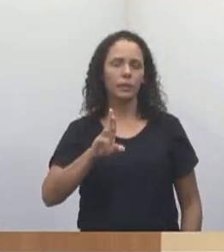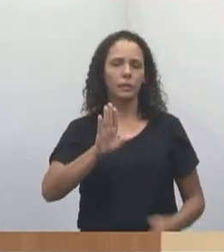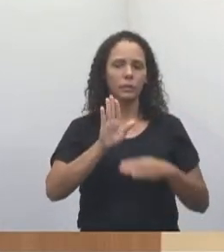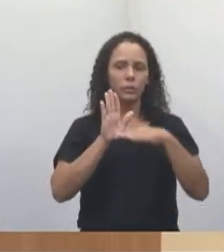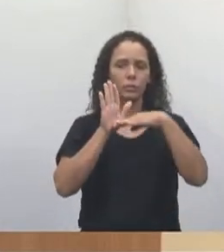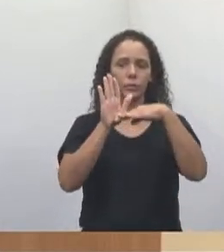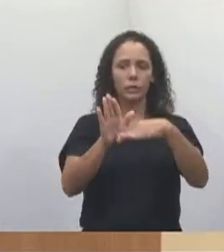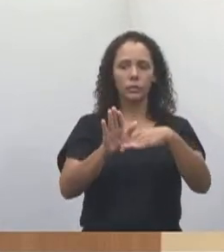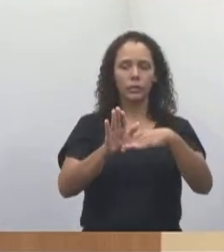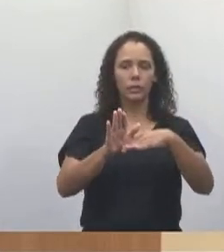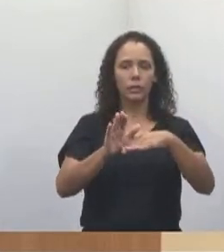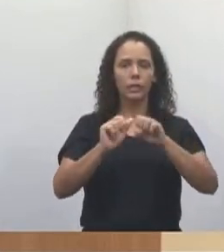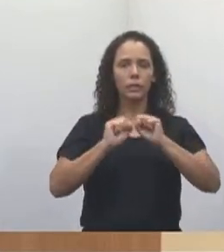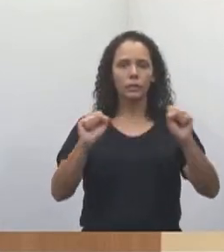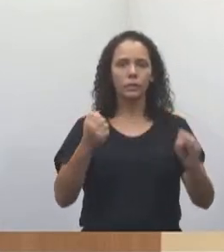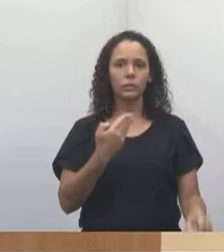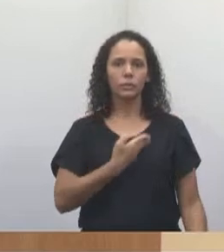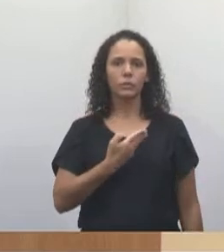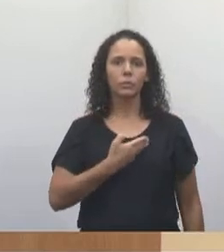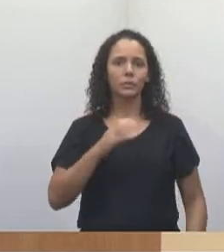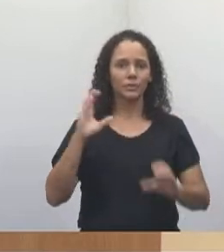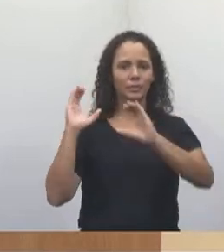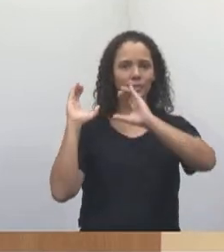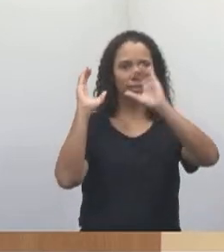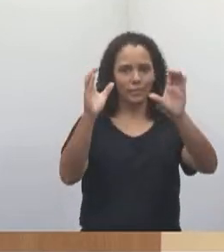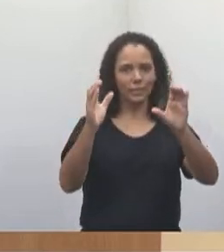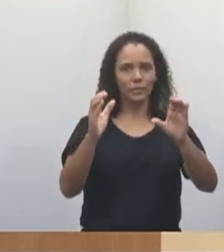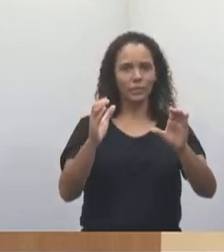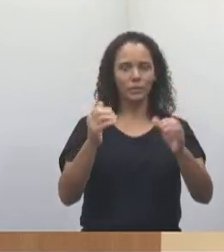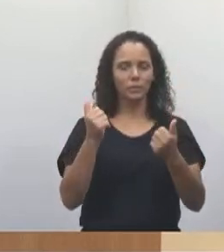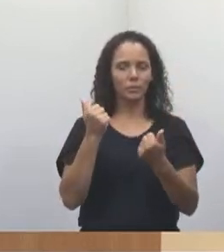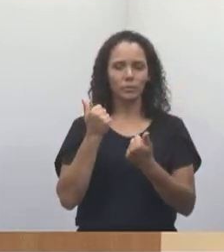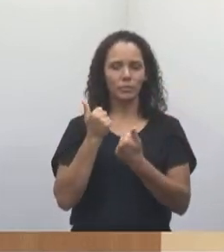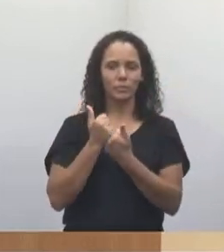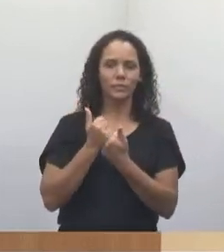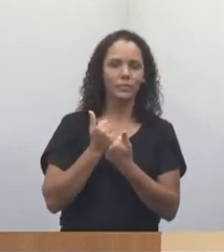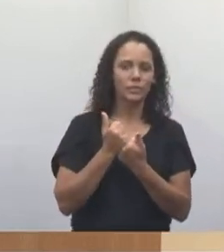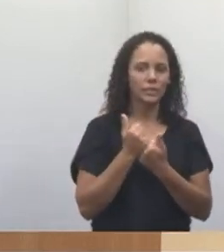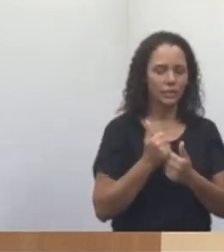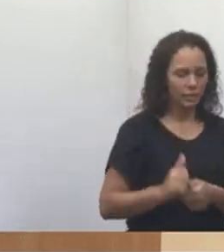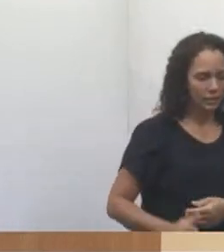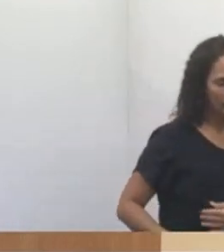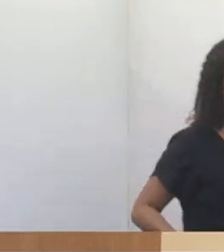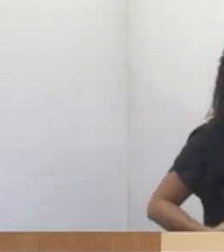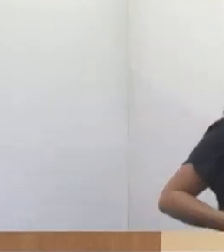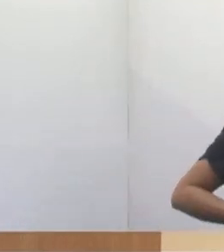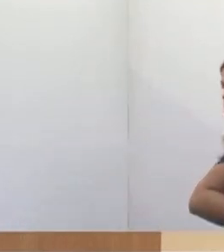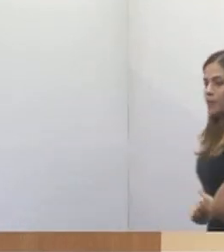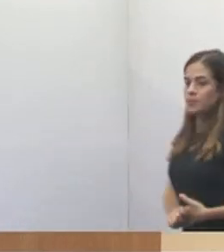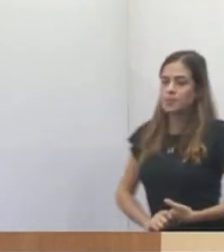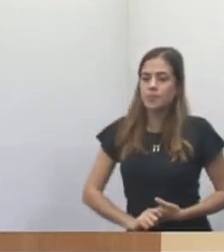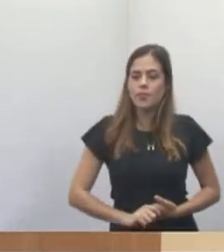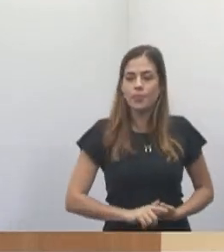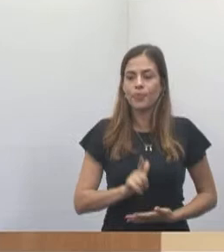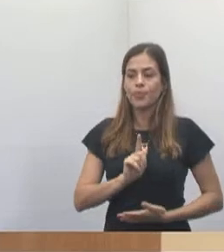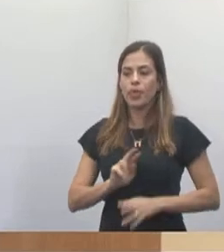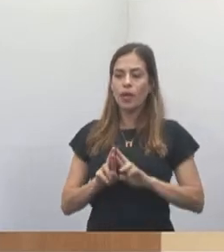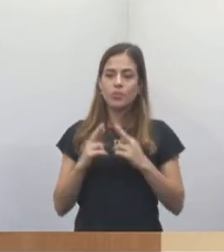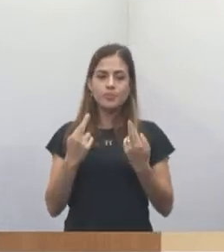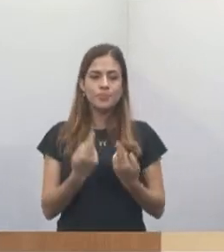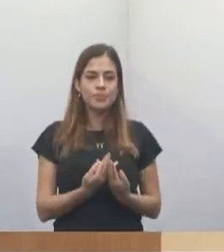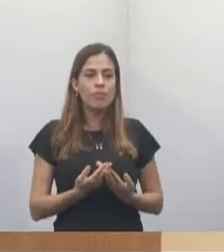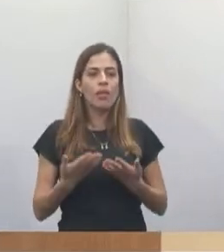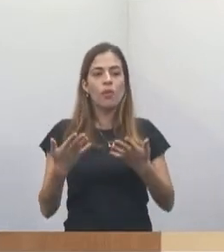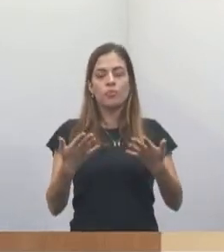ajudar a associação dos amigos de handball. Essa emenda ainda não chegou, vou ter reuniões para que a gente